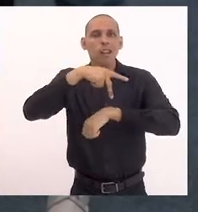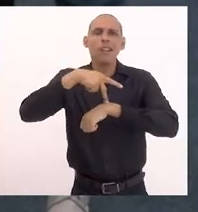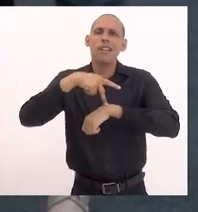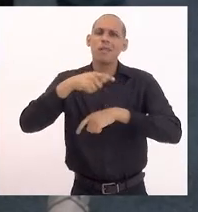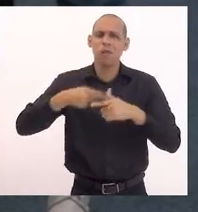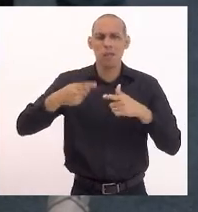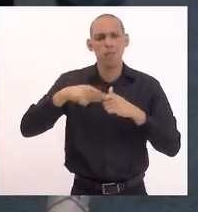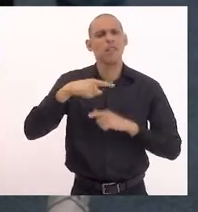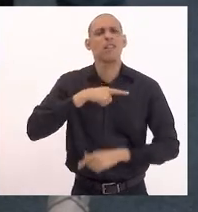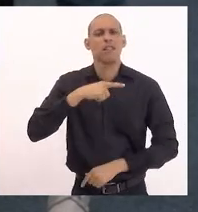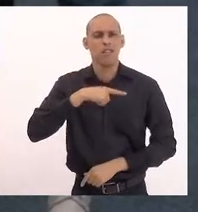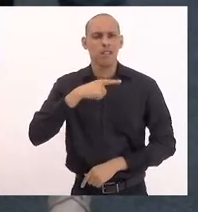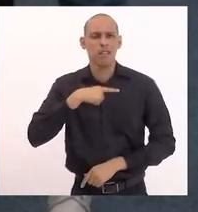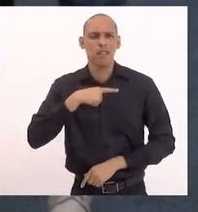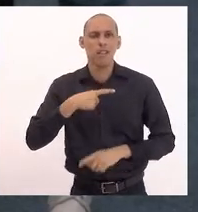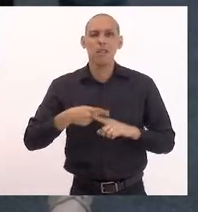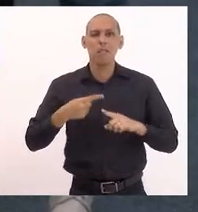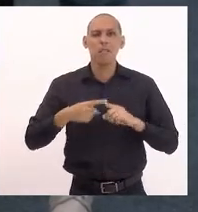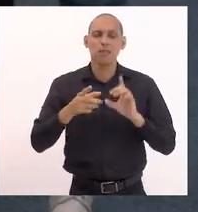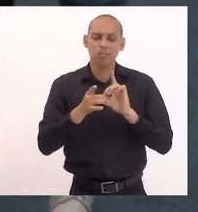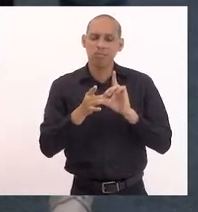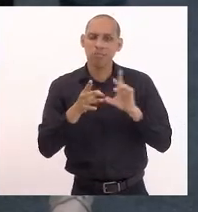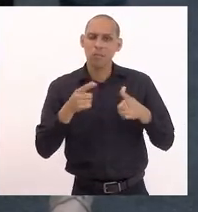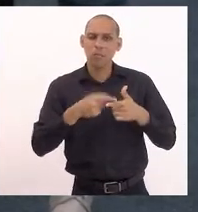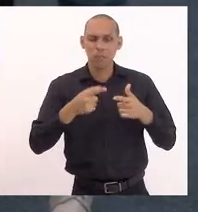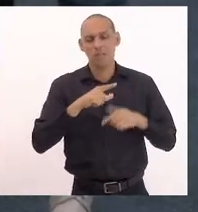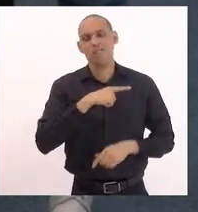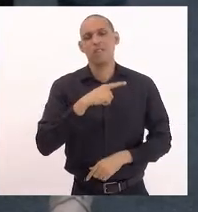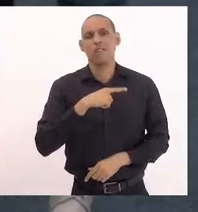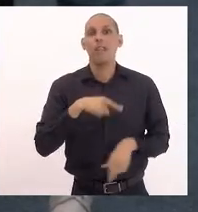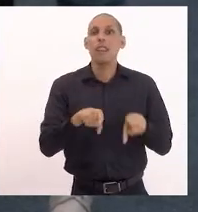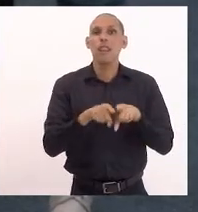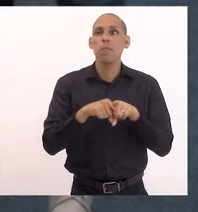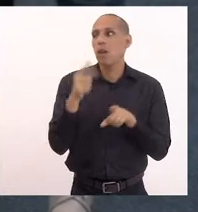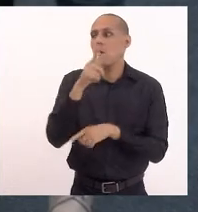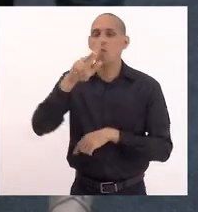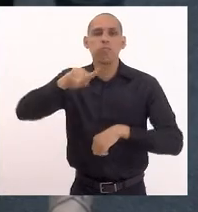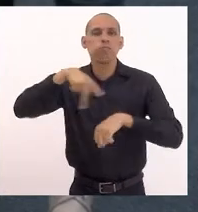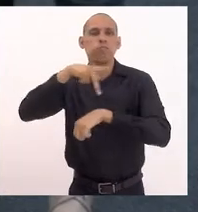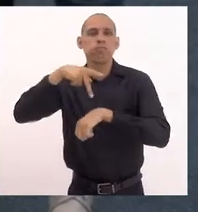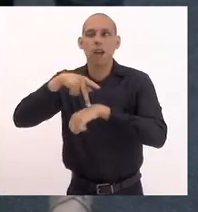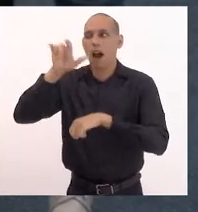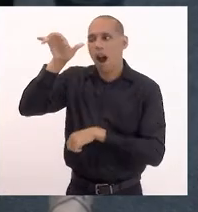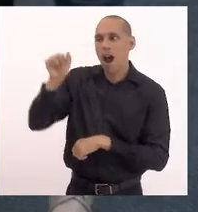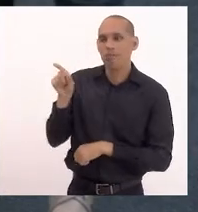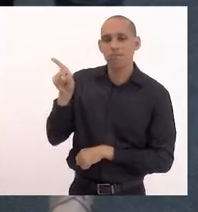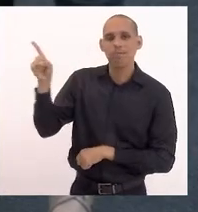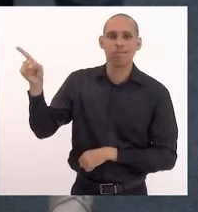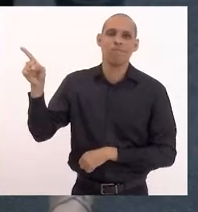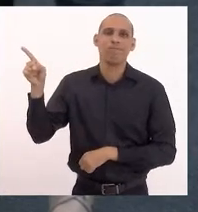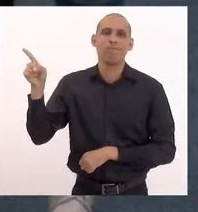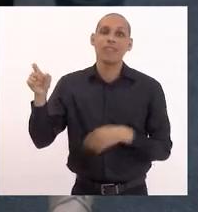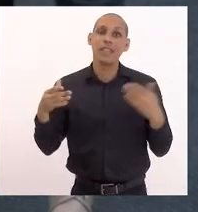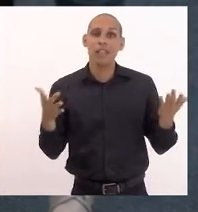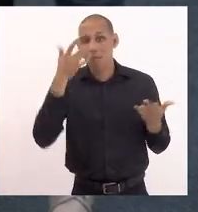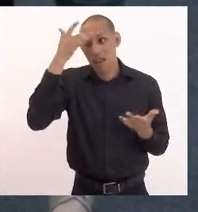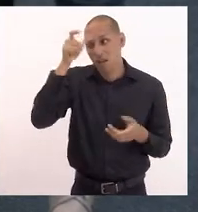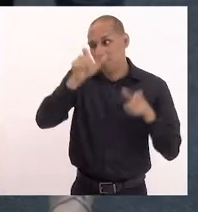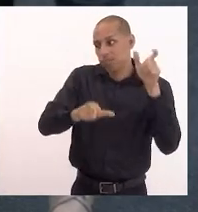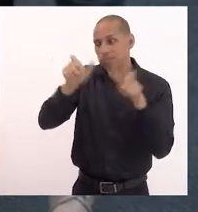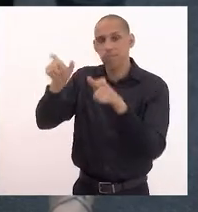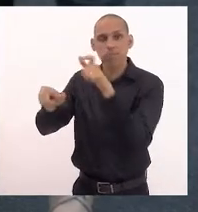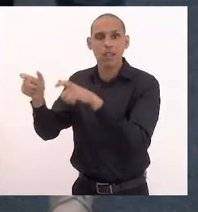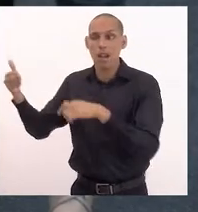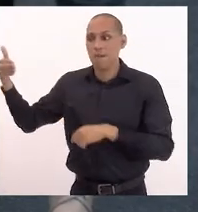problemas com as suas democracias, bem como diversos países africanos. Então, são pessoas que chegam